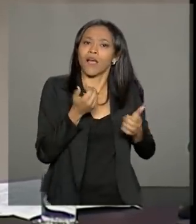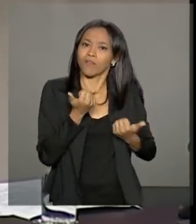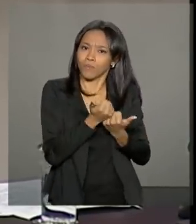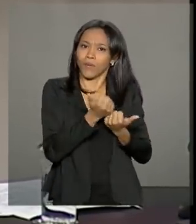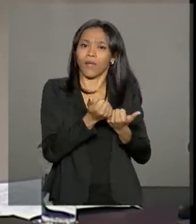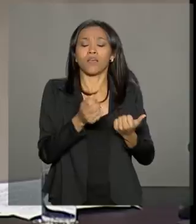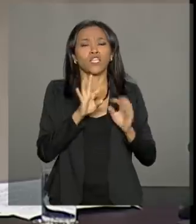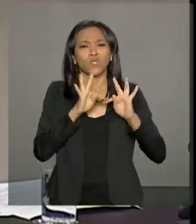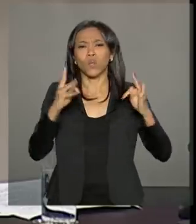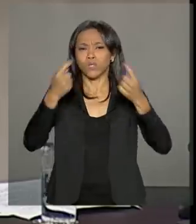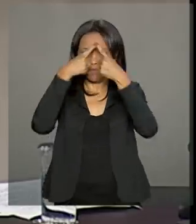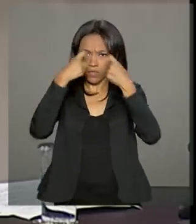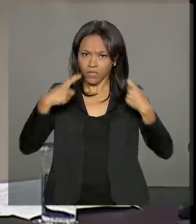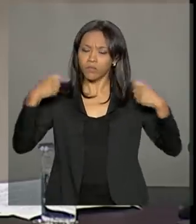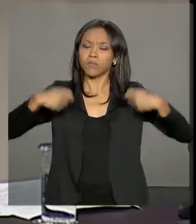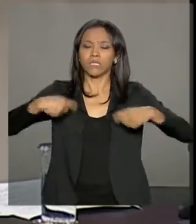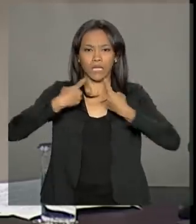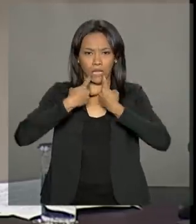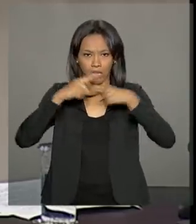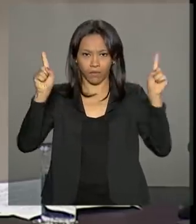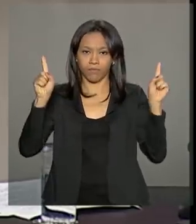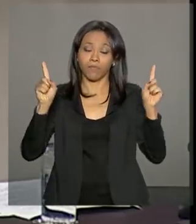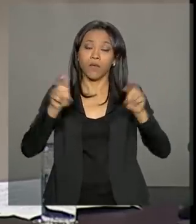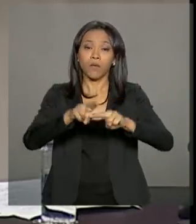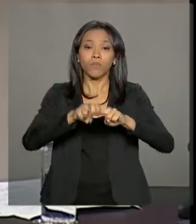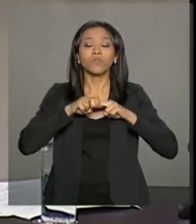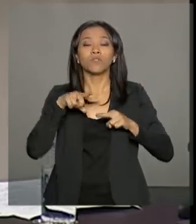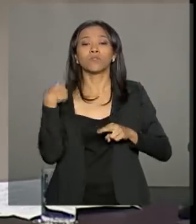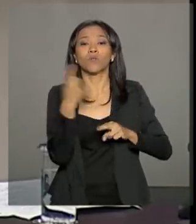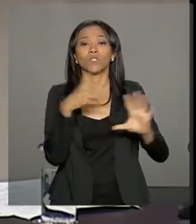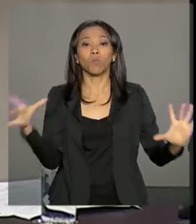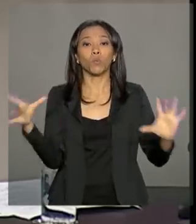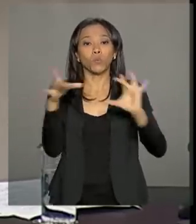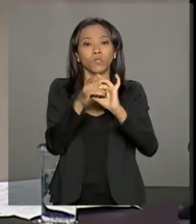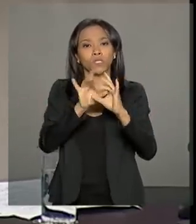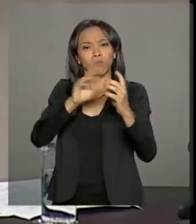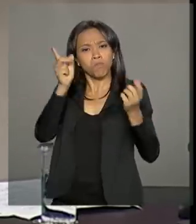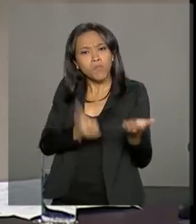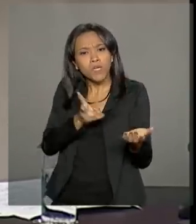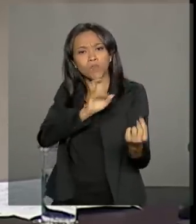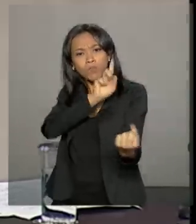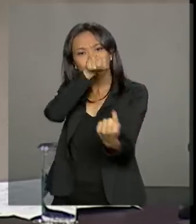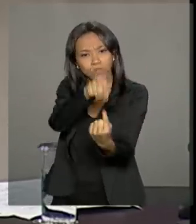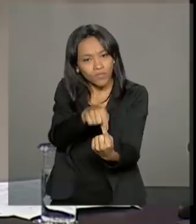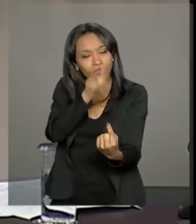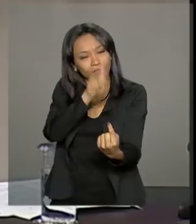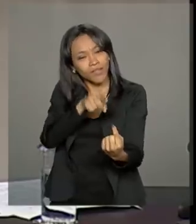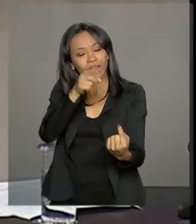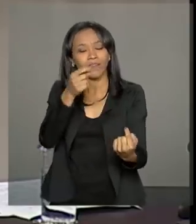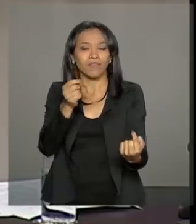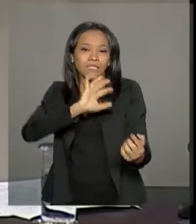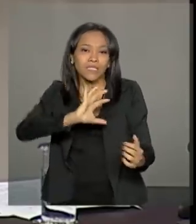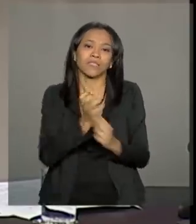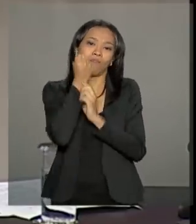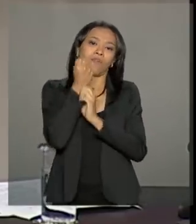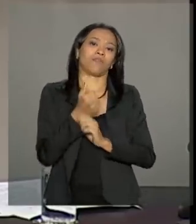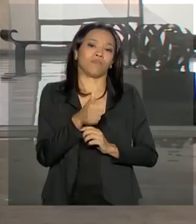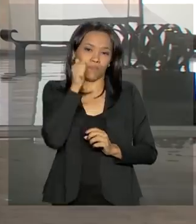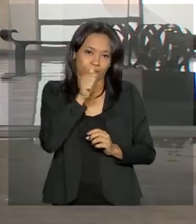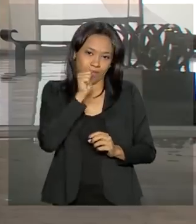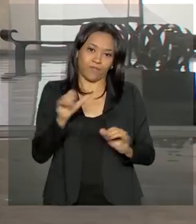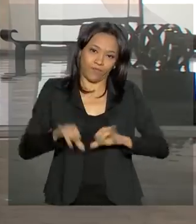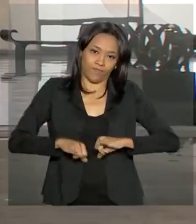agressões devem ser denunciados. Por isso, estaremos unidos nesse objetivo de salvar a vida da mulher vítima.